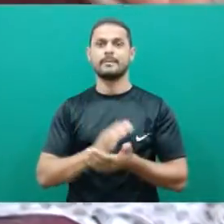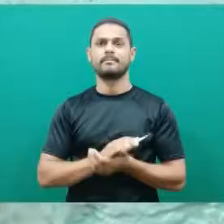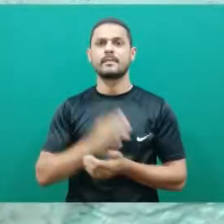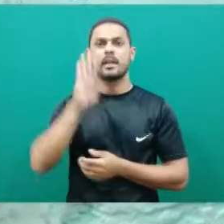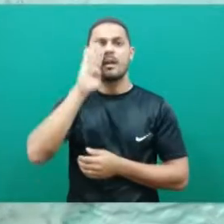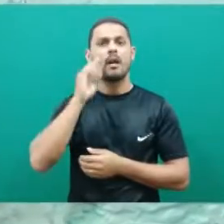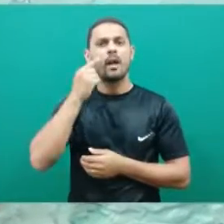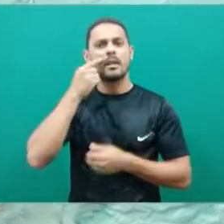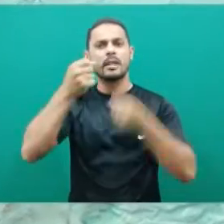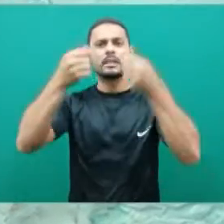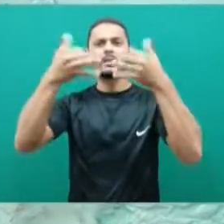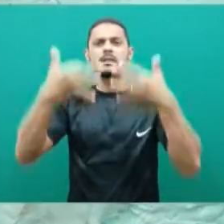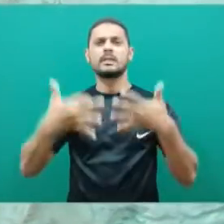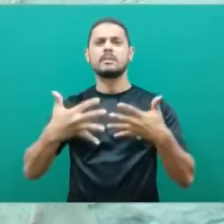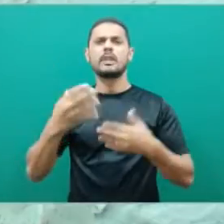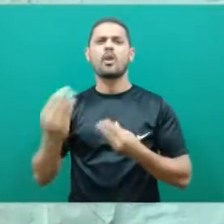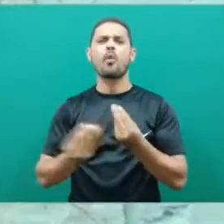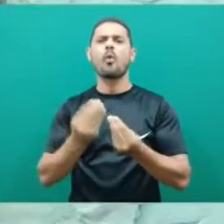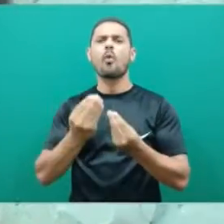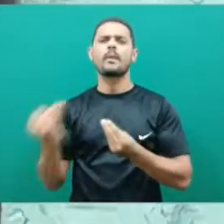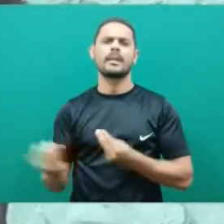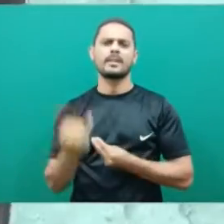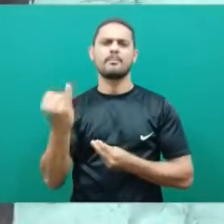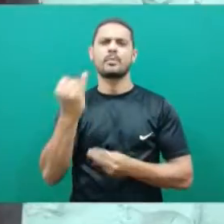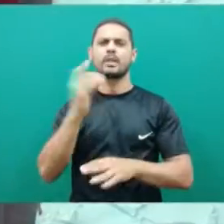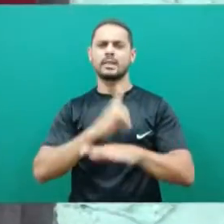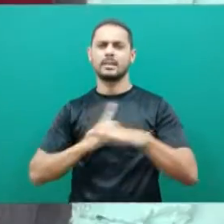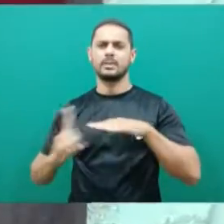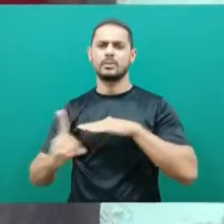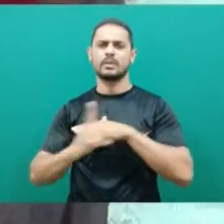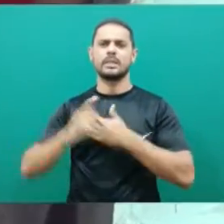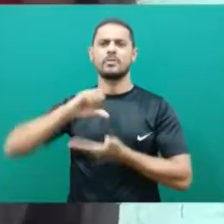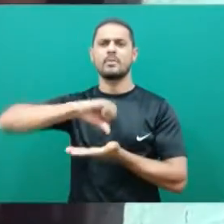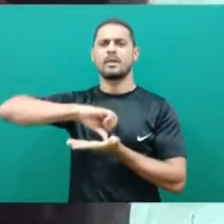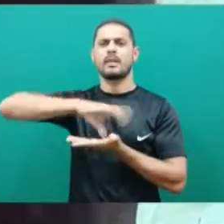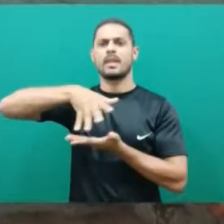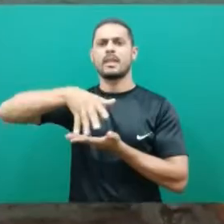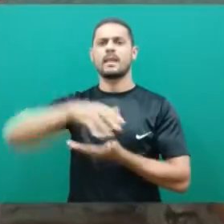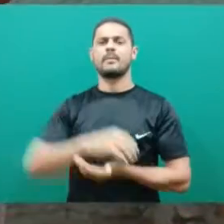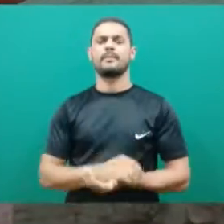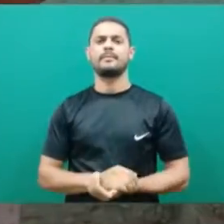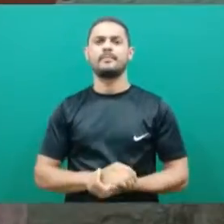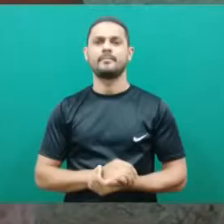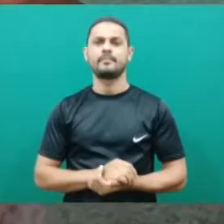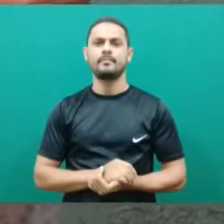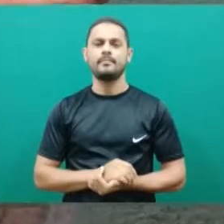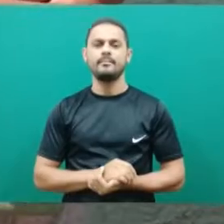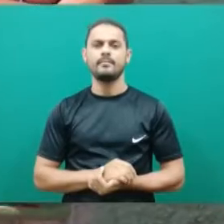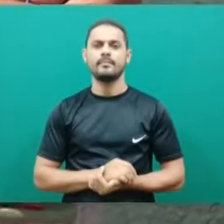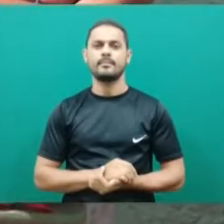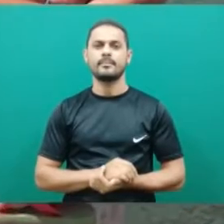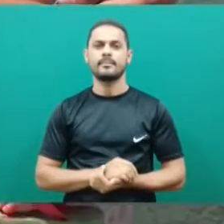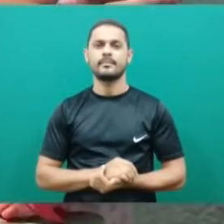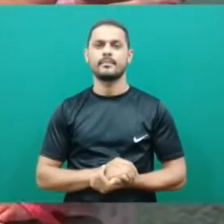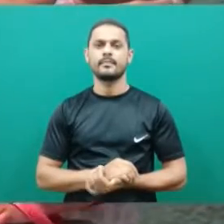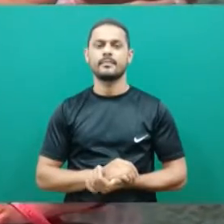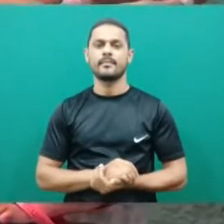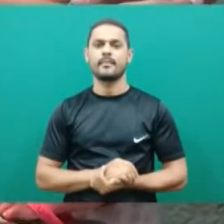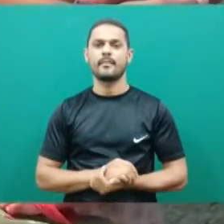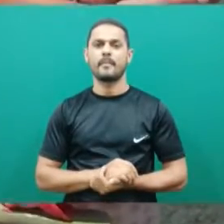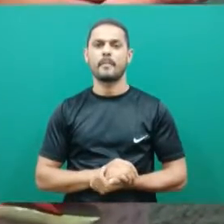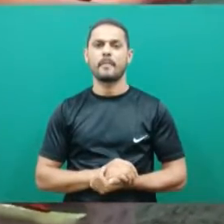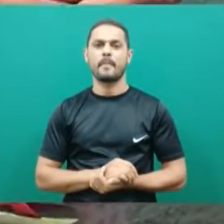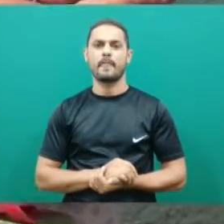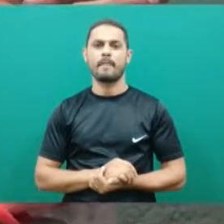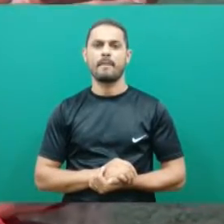Em Libras, Jéssica conta a importância do atendimento feito pelos profissionais da central. Nós temos a internet, a